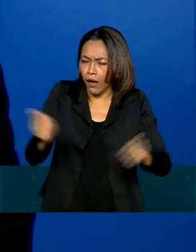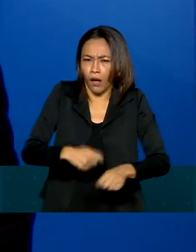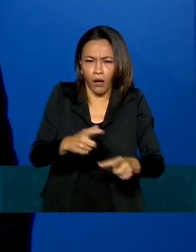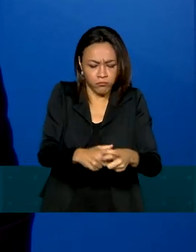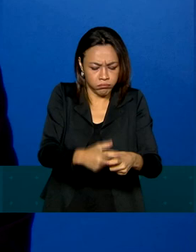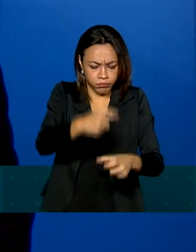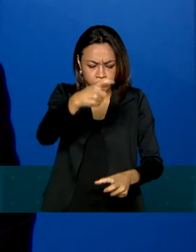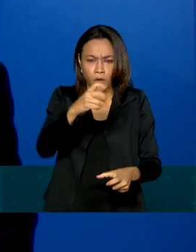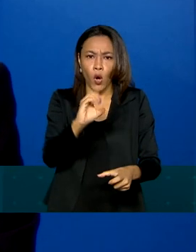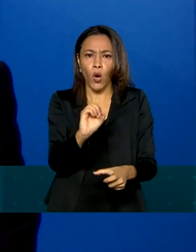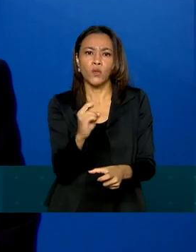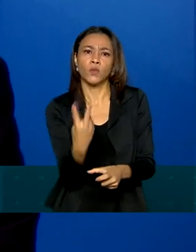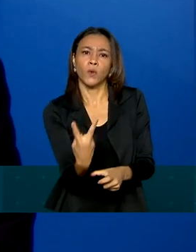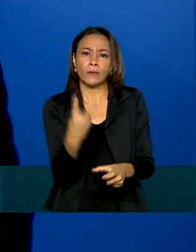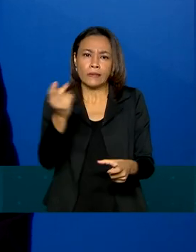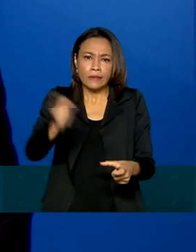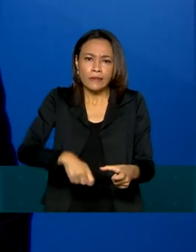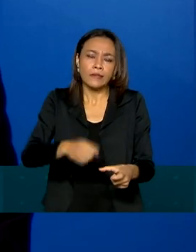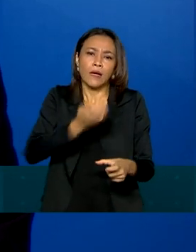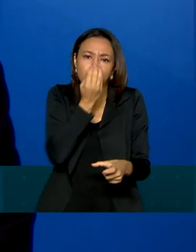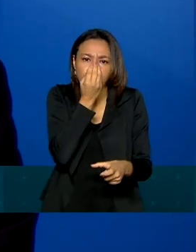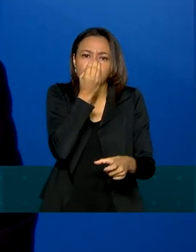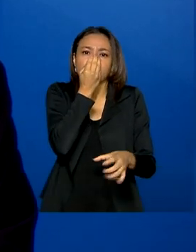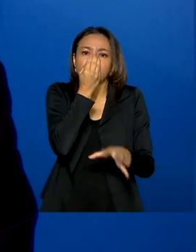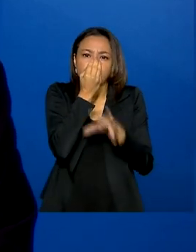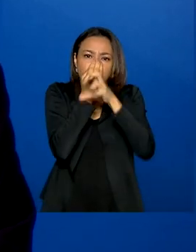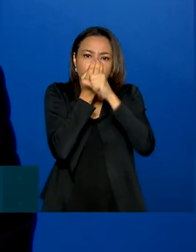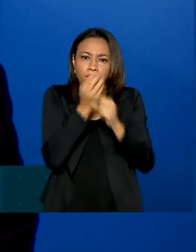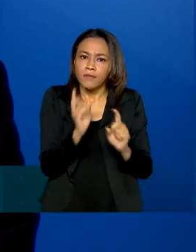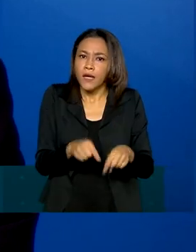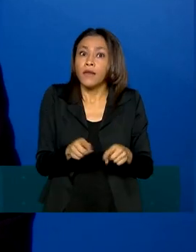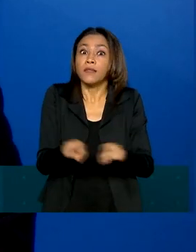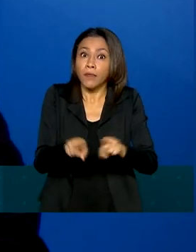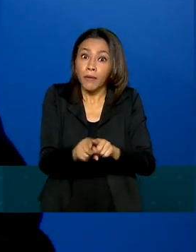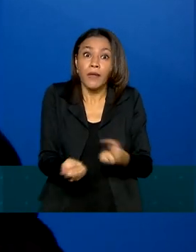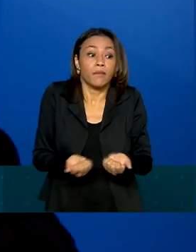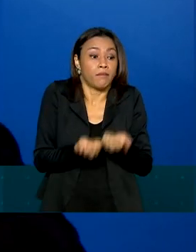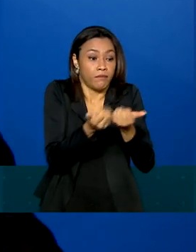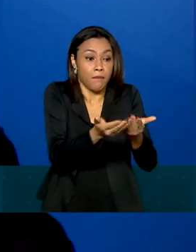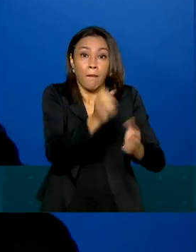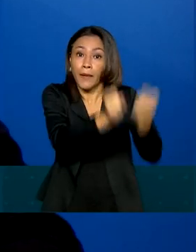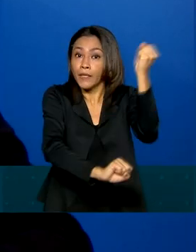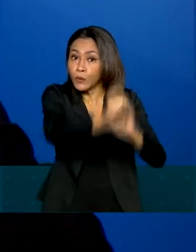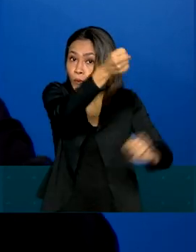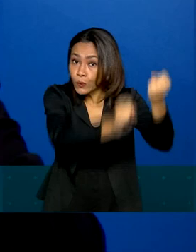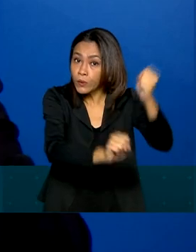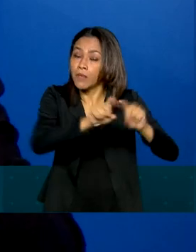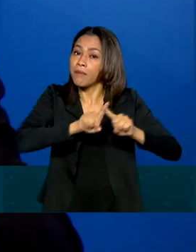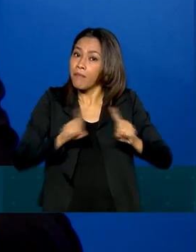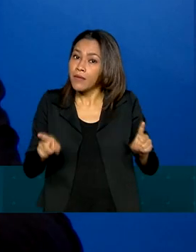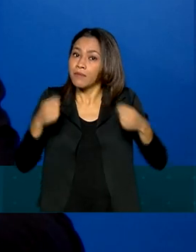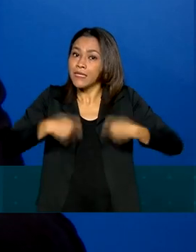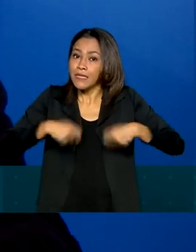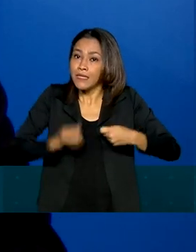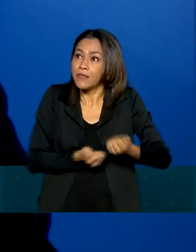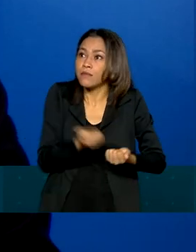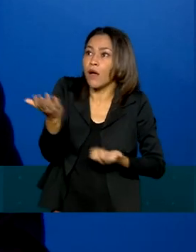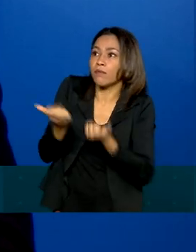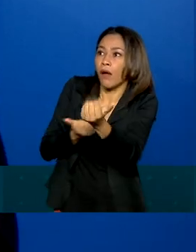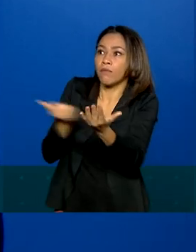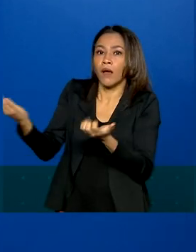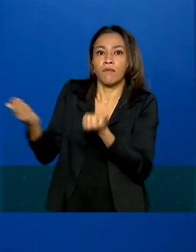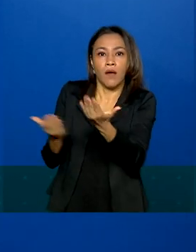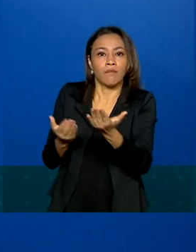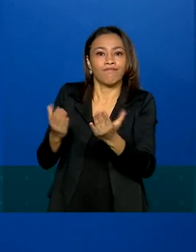ele produz oxigênio medicinal, ele produz oxigênio para indústria. Mas esse oxigênio tem que ser disponibilizado nos hospitais.